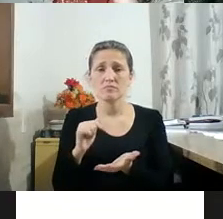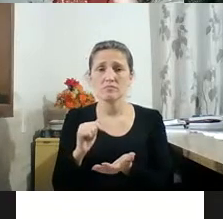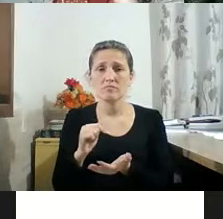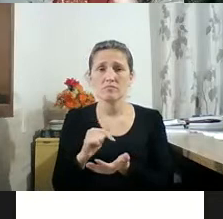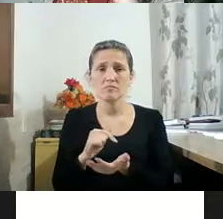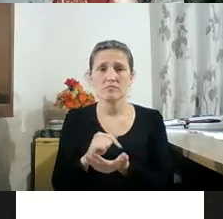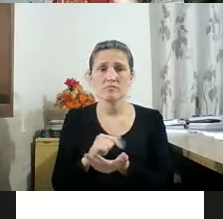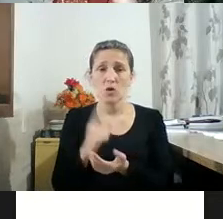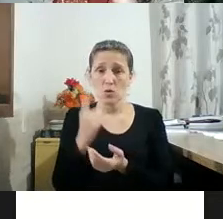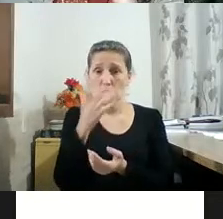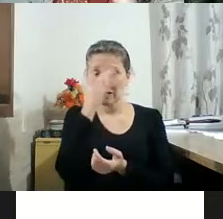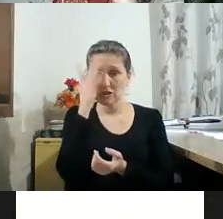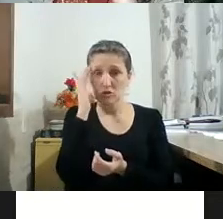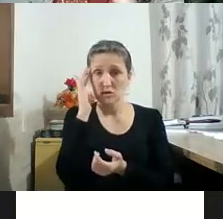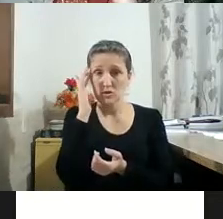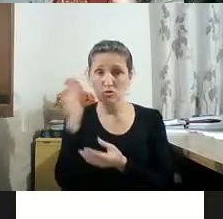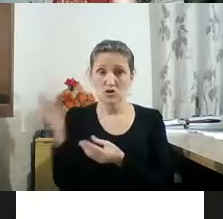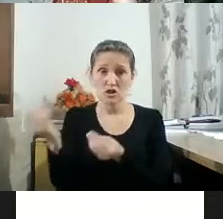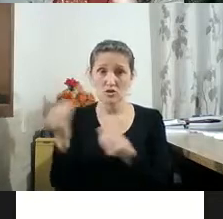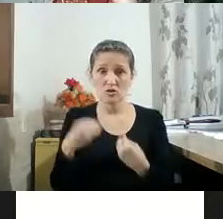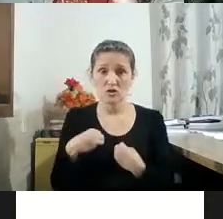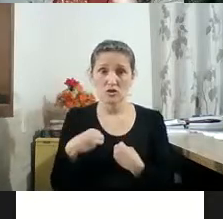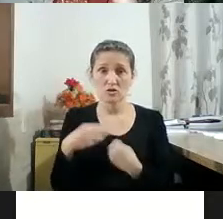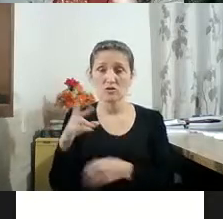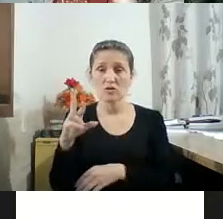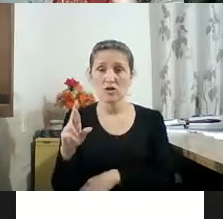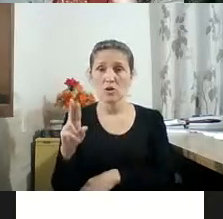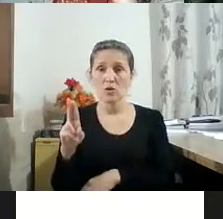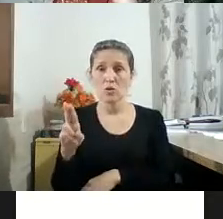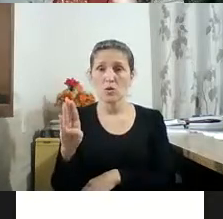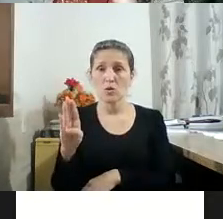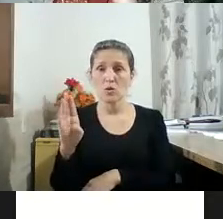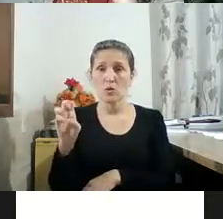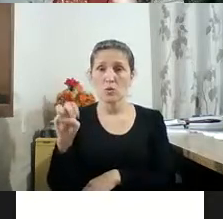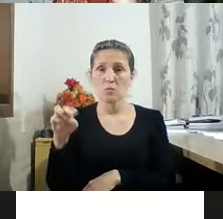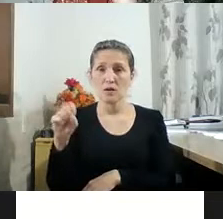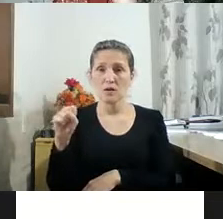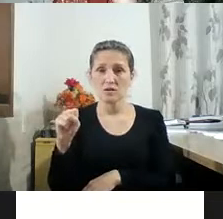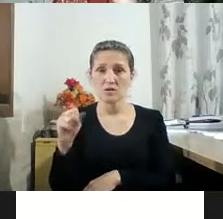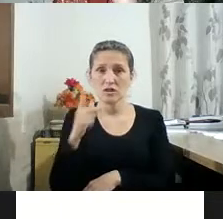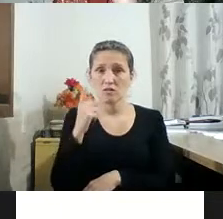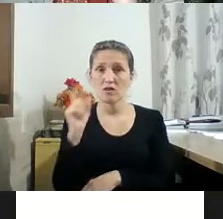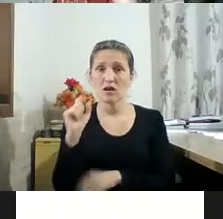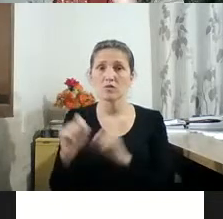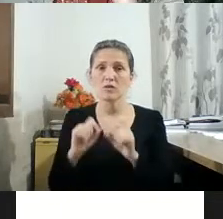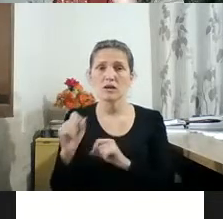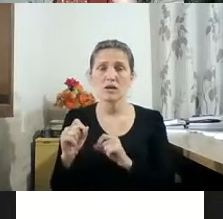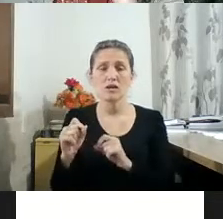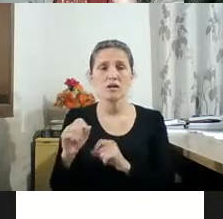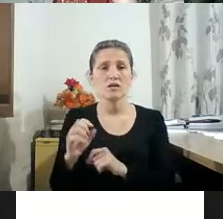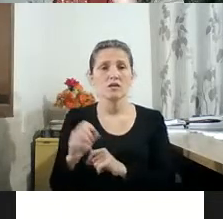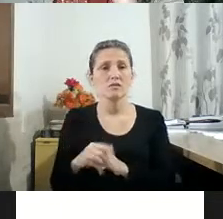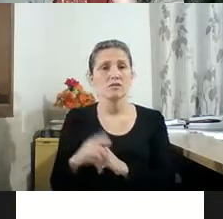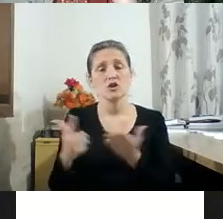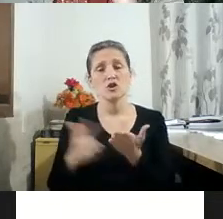uma das pessoas que nos enviou foi o Rubens Fernandes, que fala que o livro é um clássico